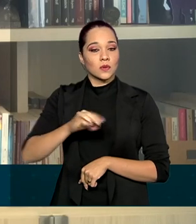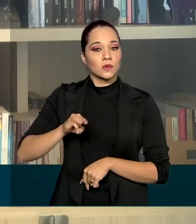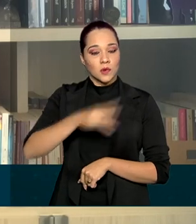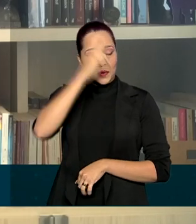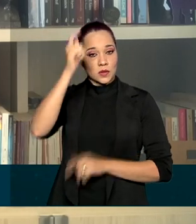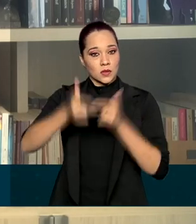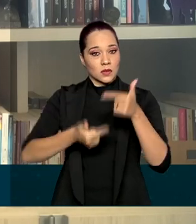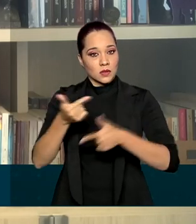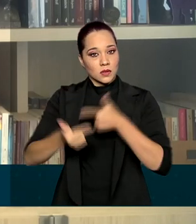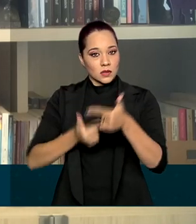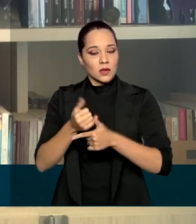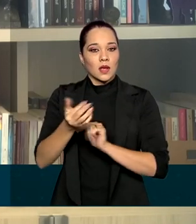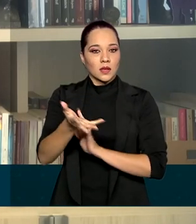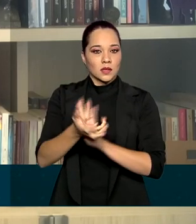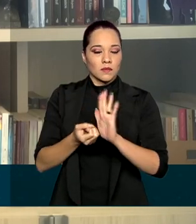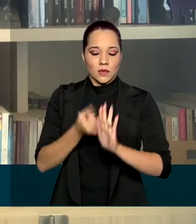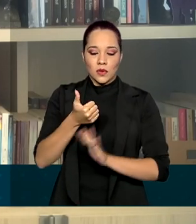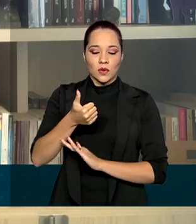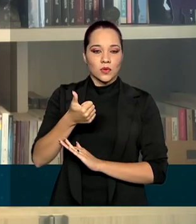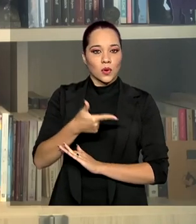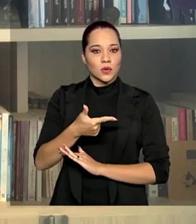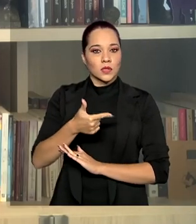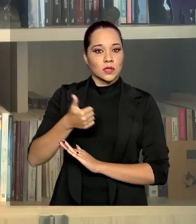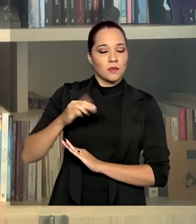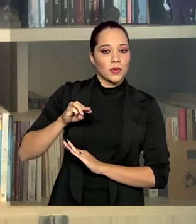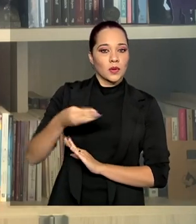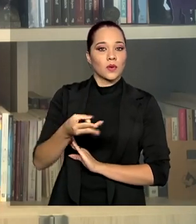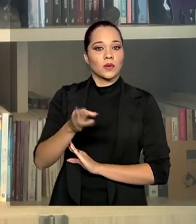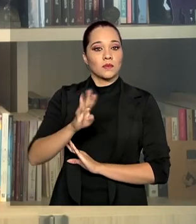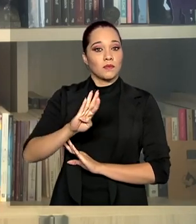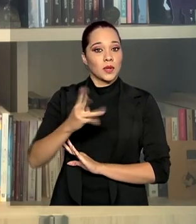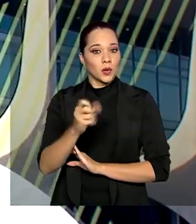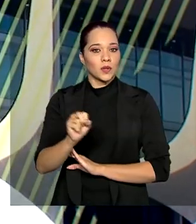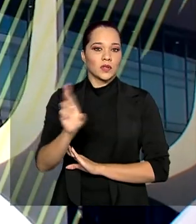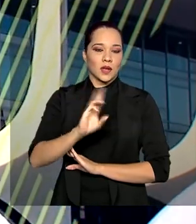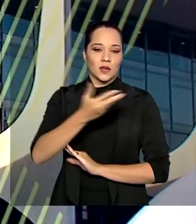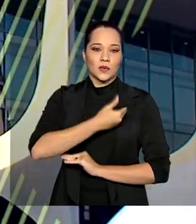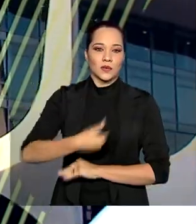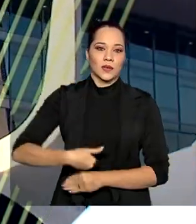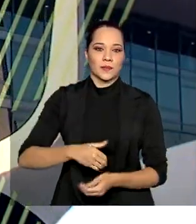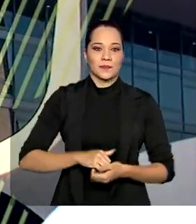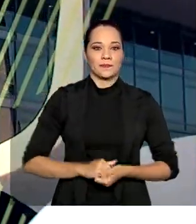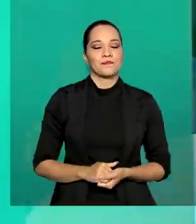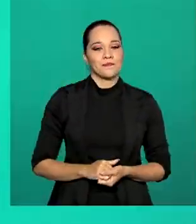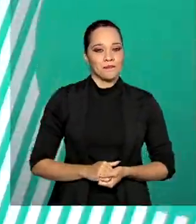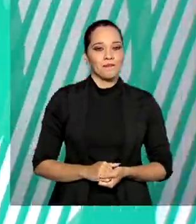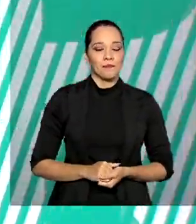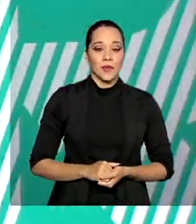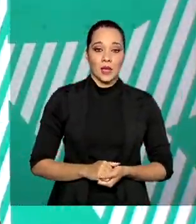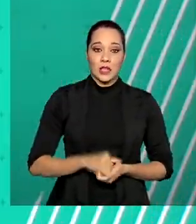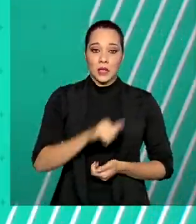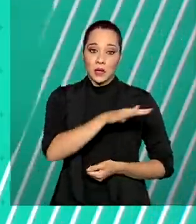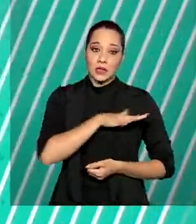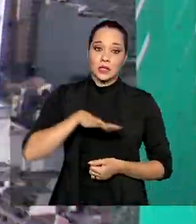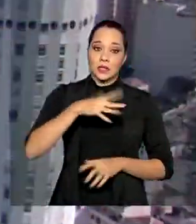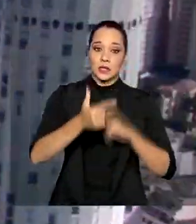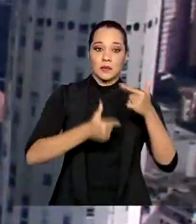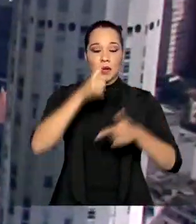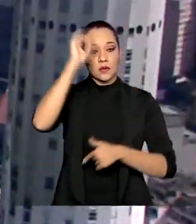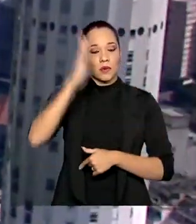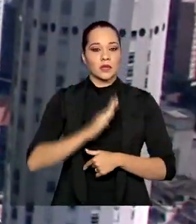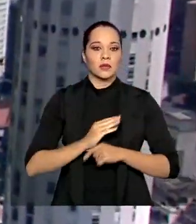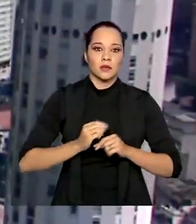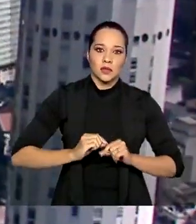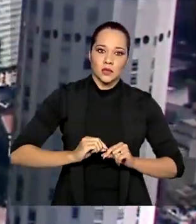trabalhadores receberam quase R 12 bilhões do governo. O setor de serviços no Brasil